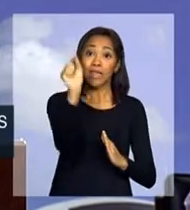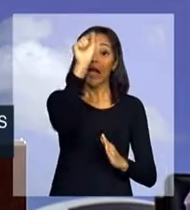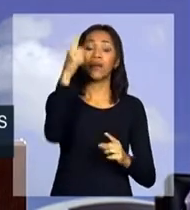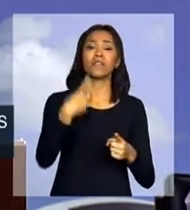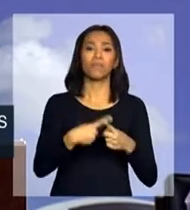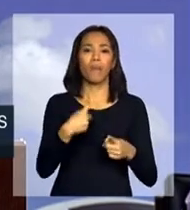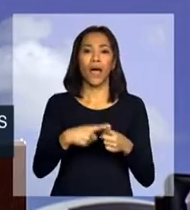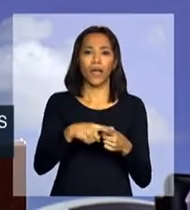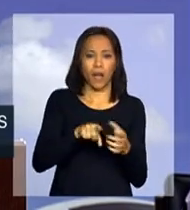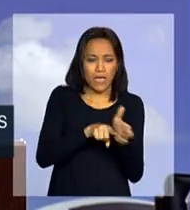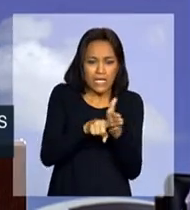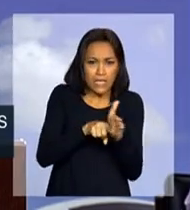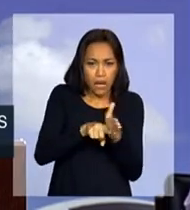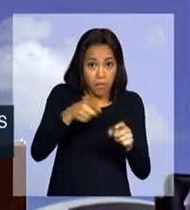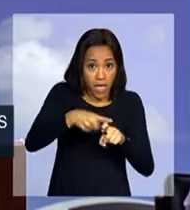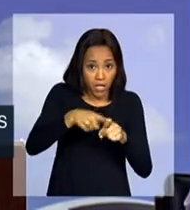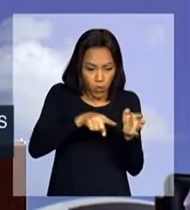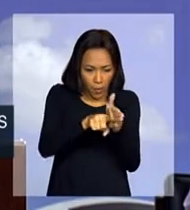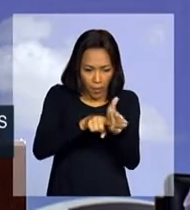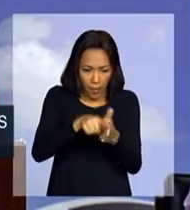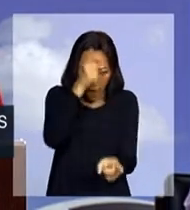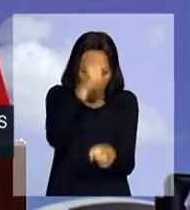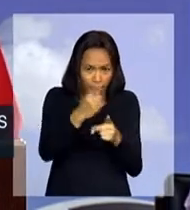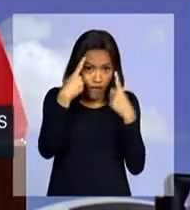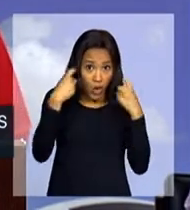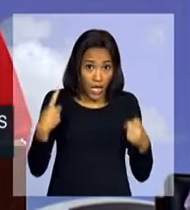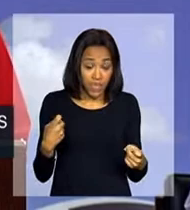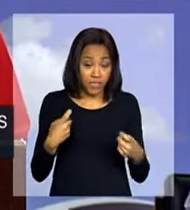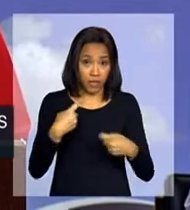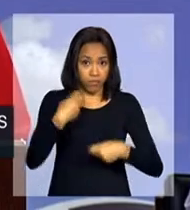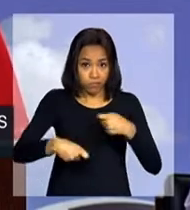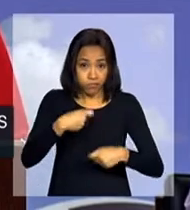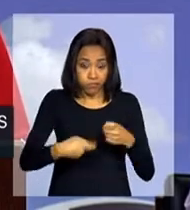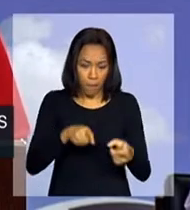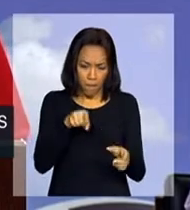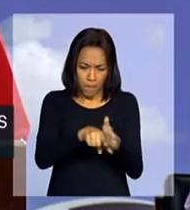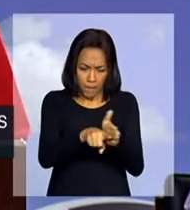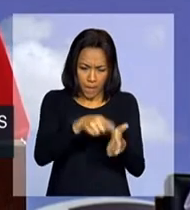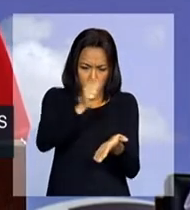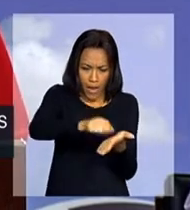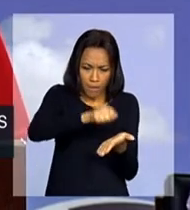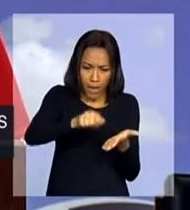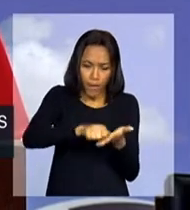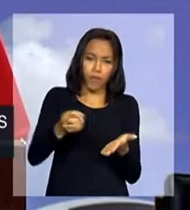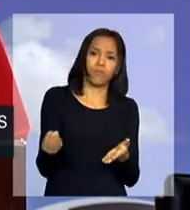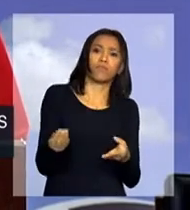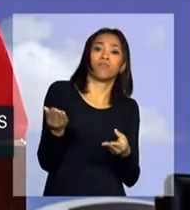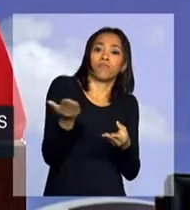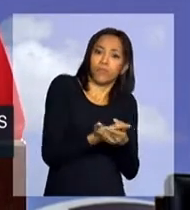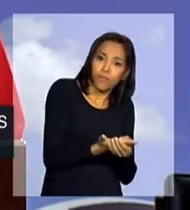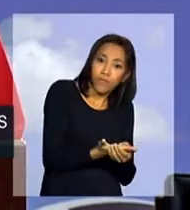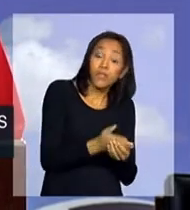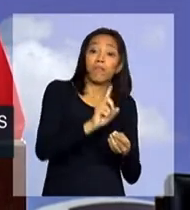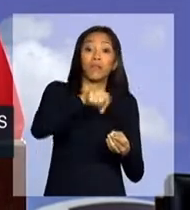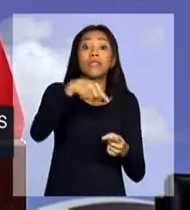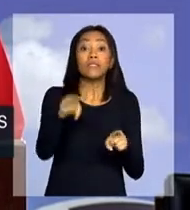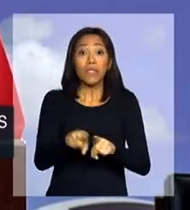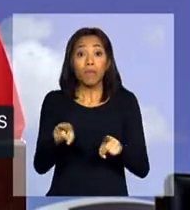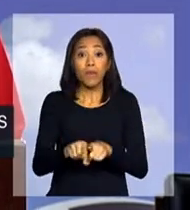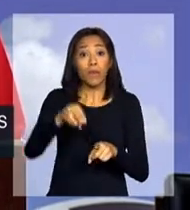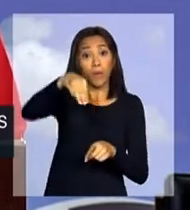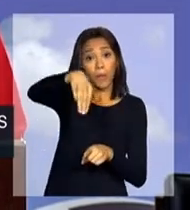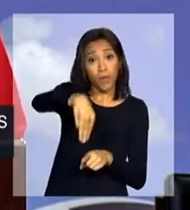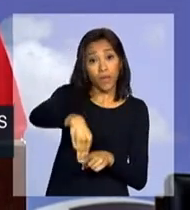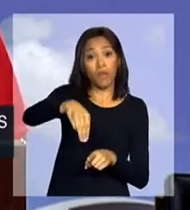das provas dos vestígios da violência sexual e equipar e adequar os institutos de